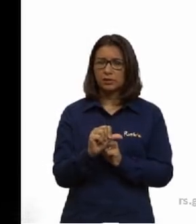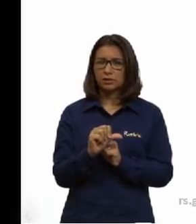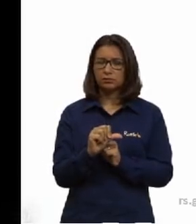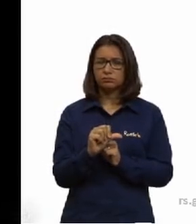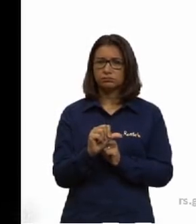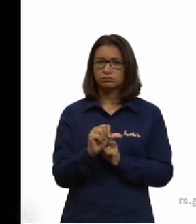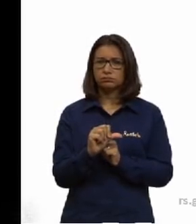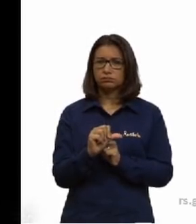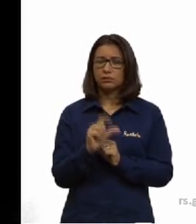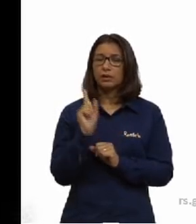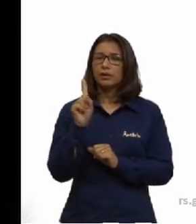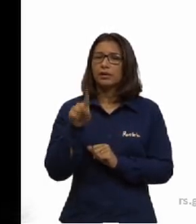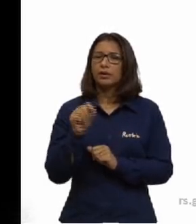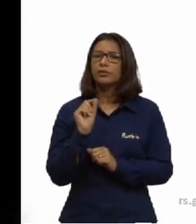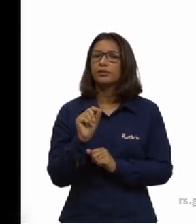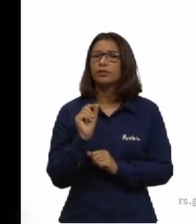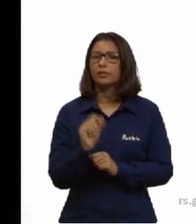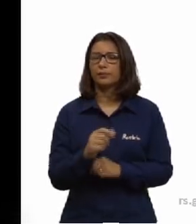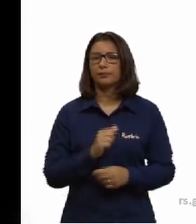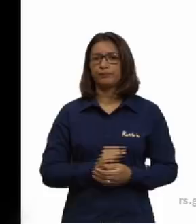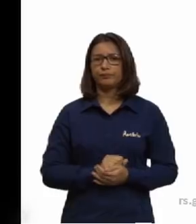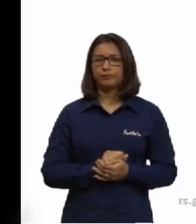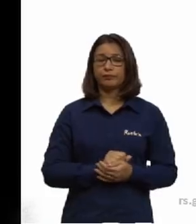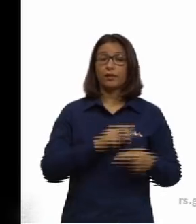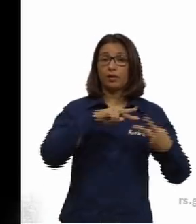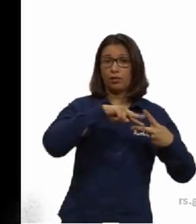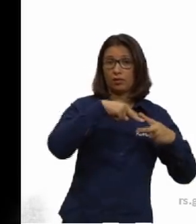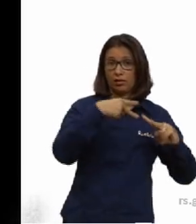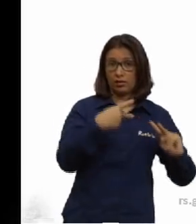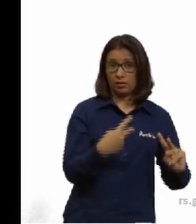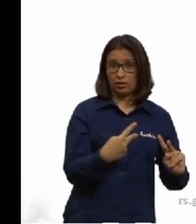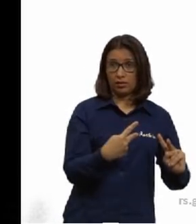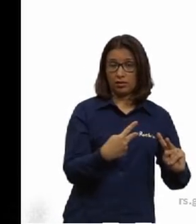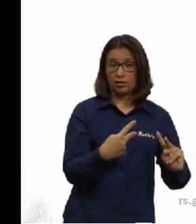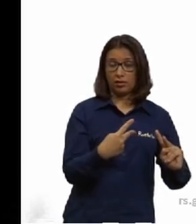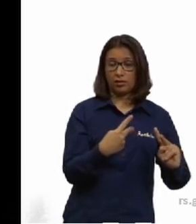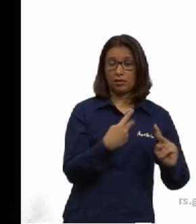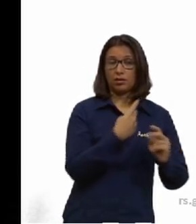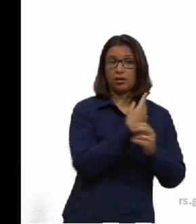é DNA chamado de ácido